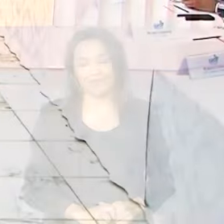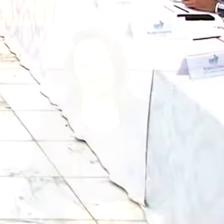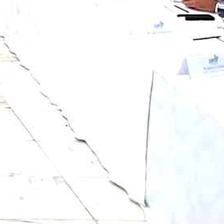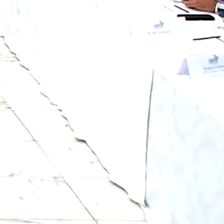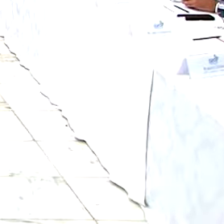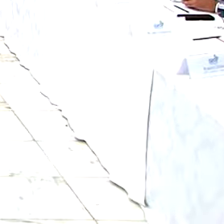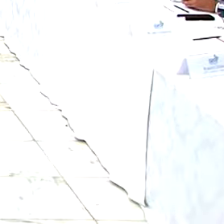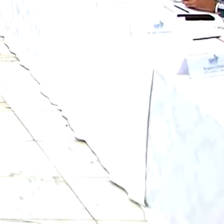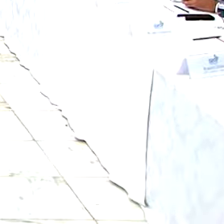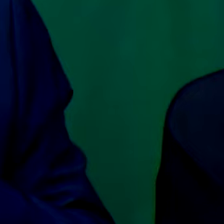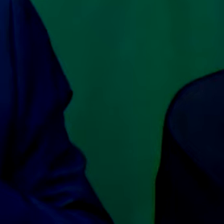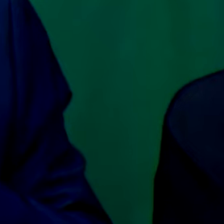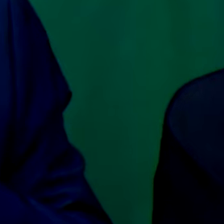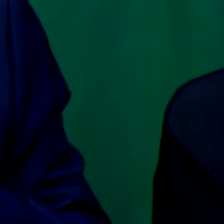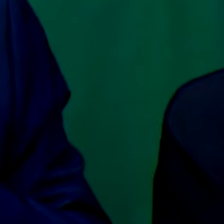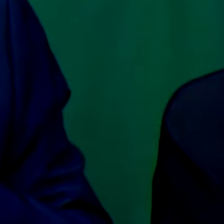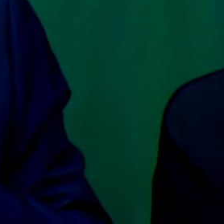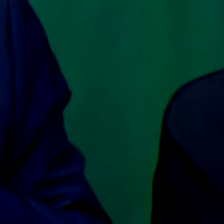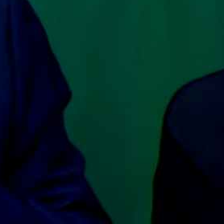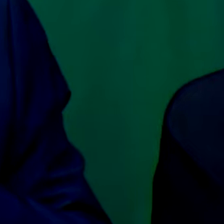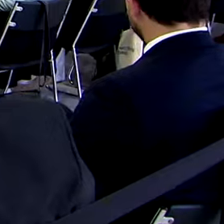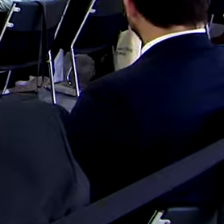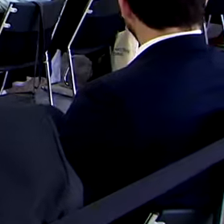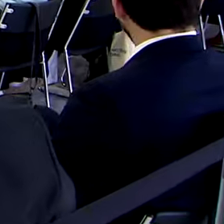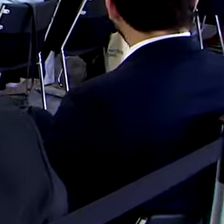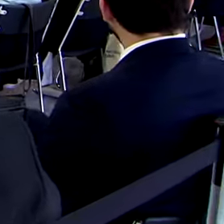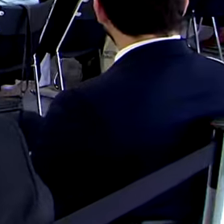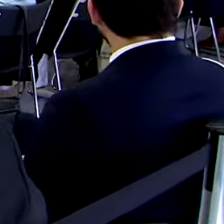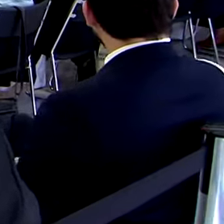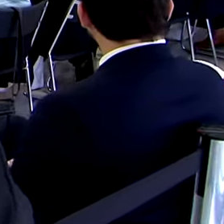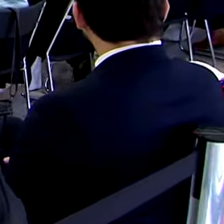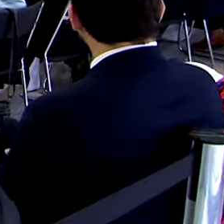Tchau! Tchau! Tchau!